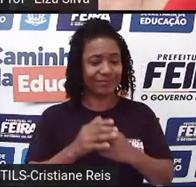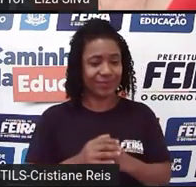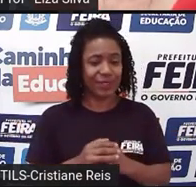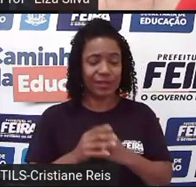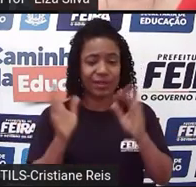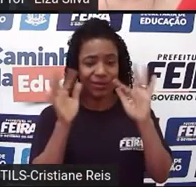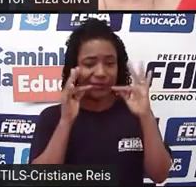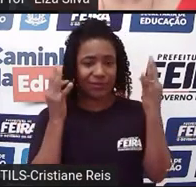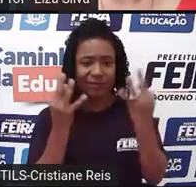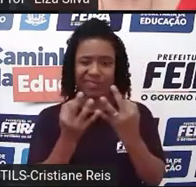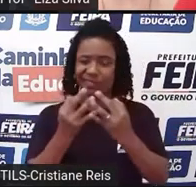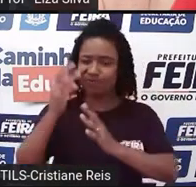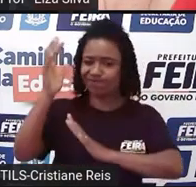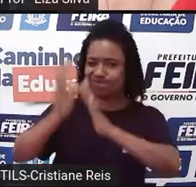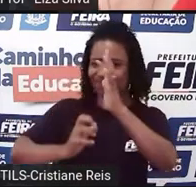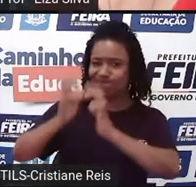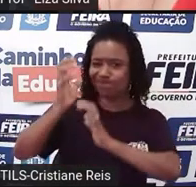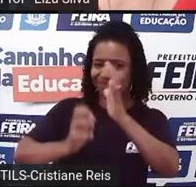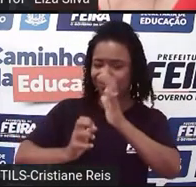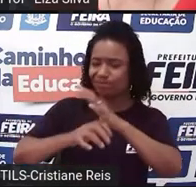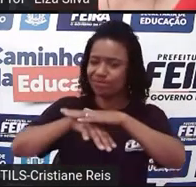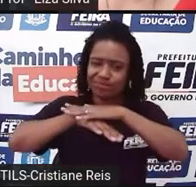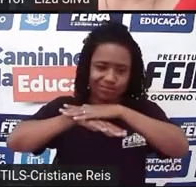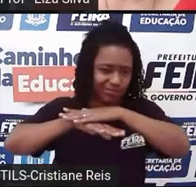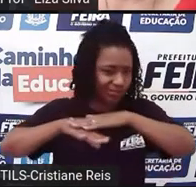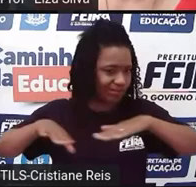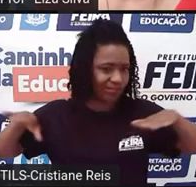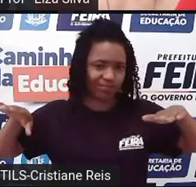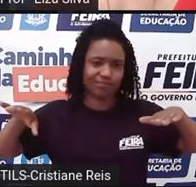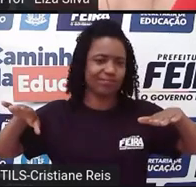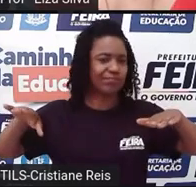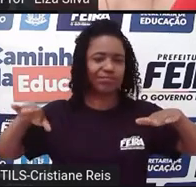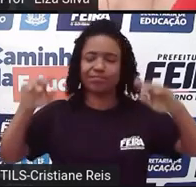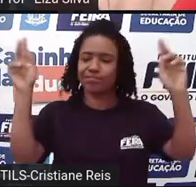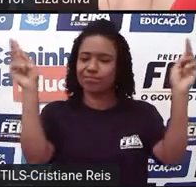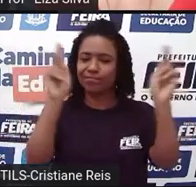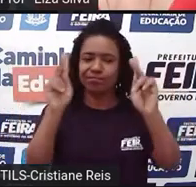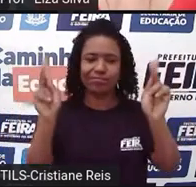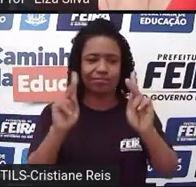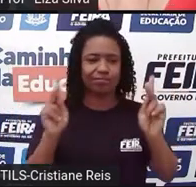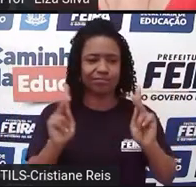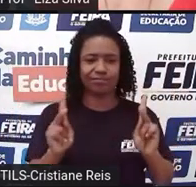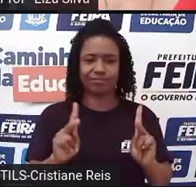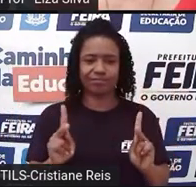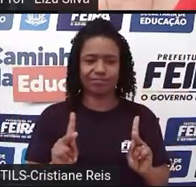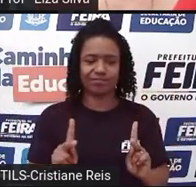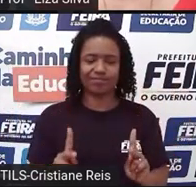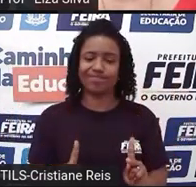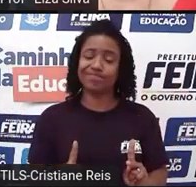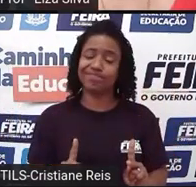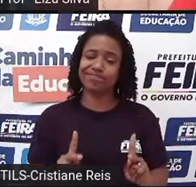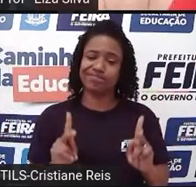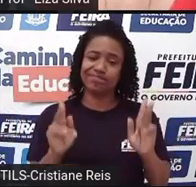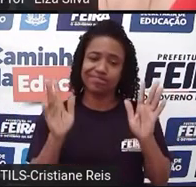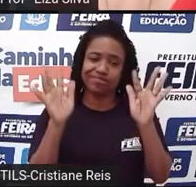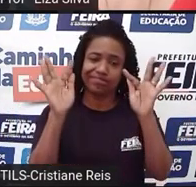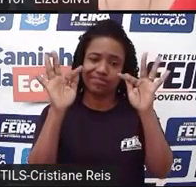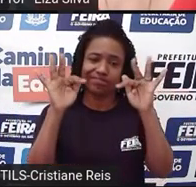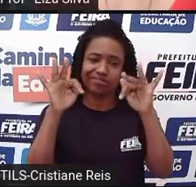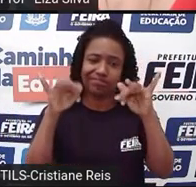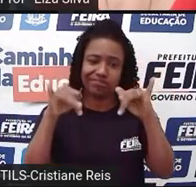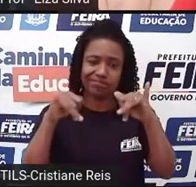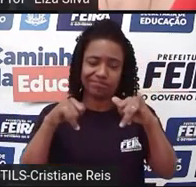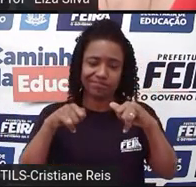que não devem ser mais inimigas umas das outras. depois deste trágico final da